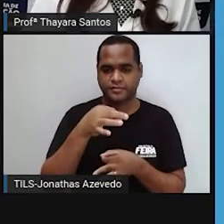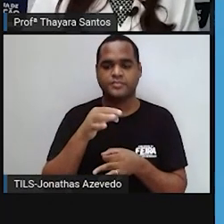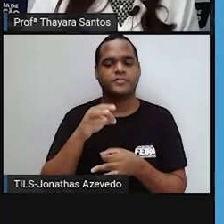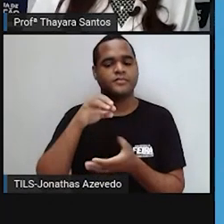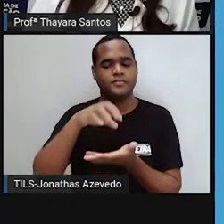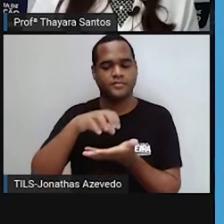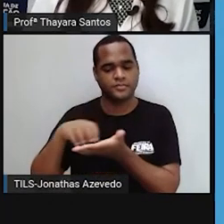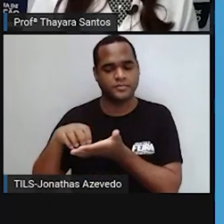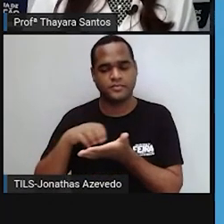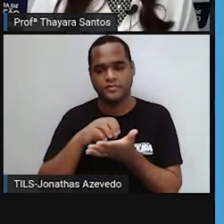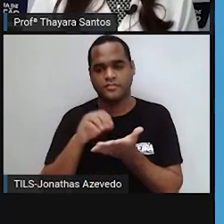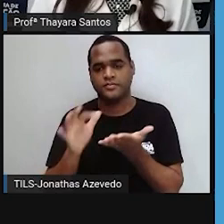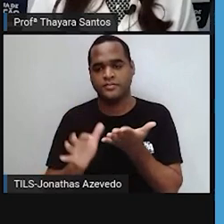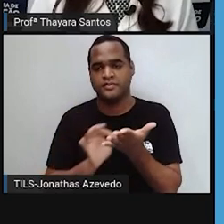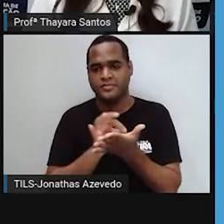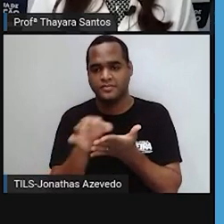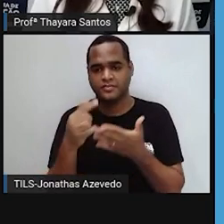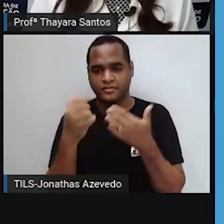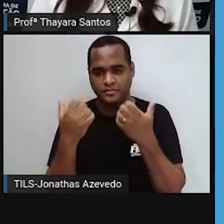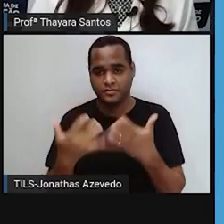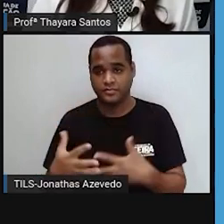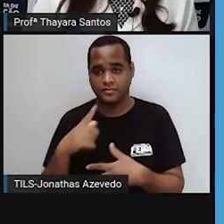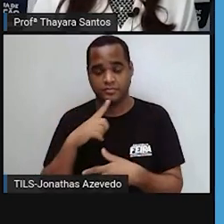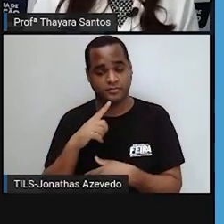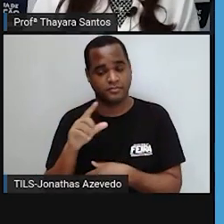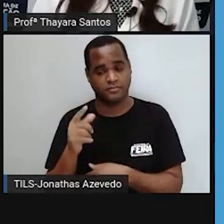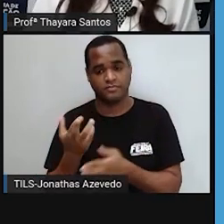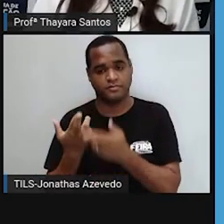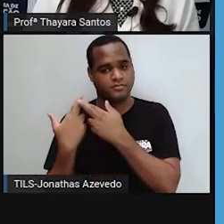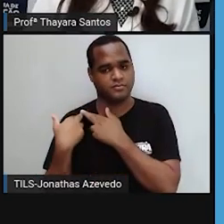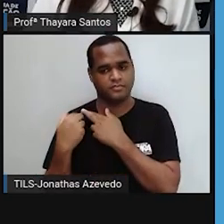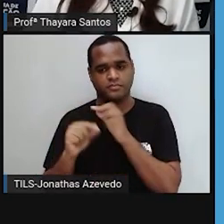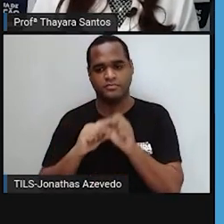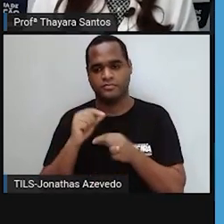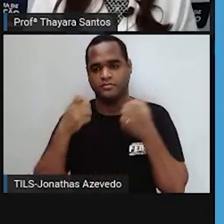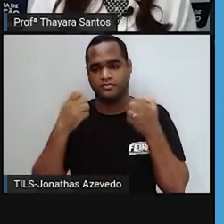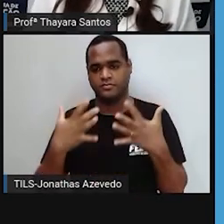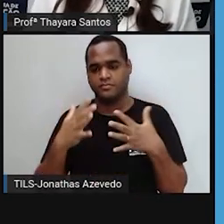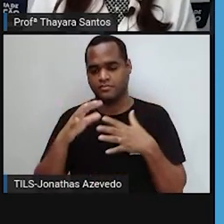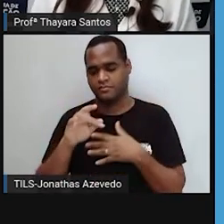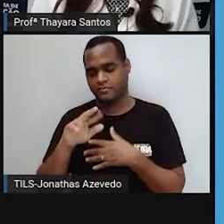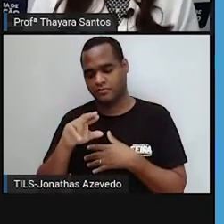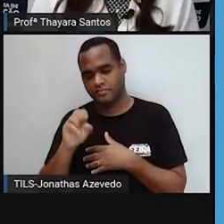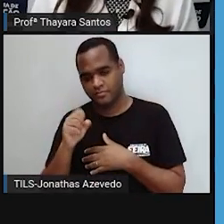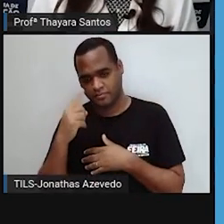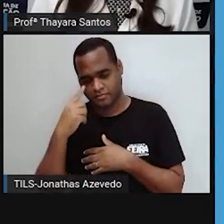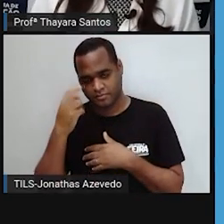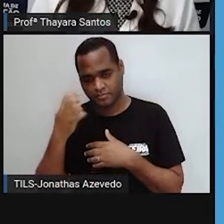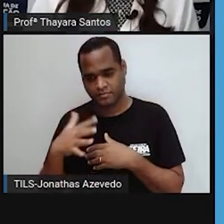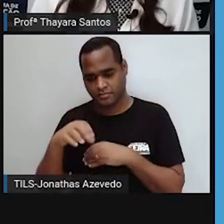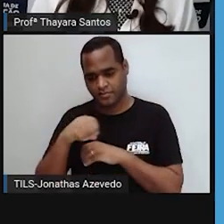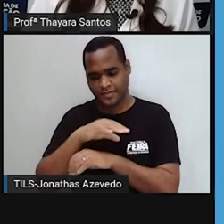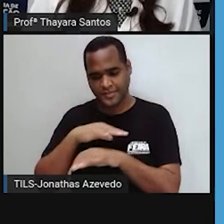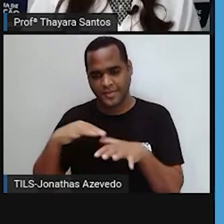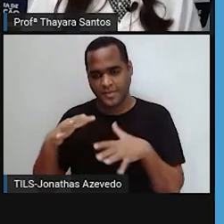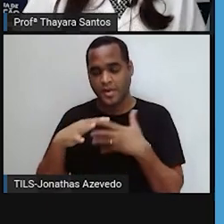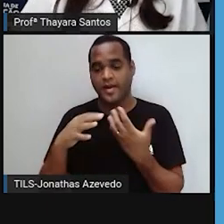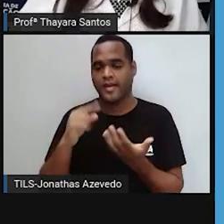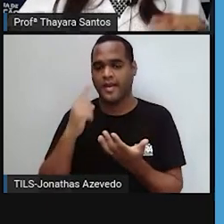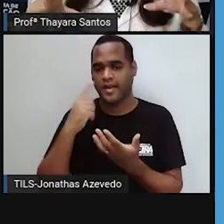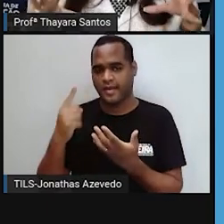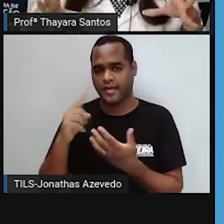célula, e eles também são responsáveis pela organização do pulso mitótico no momento da divisão celular. Mas o que é isso?